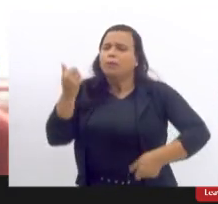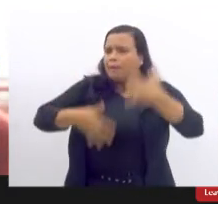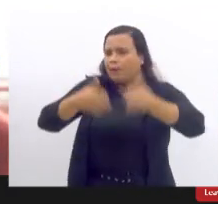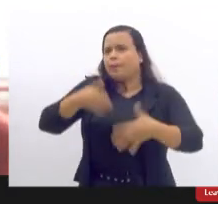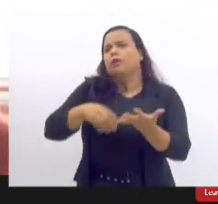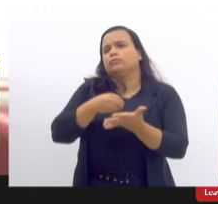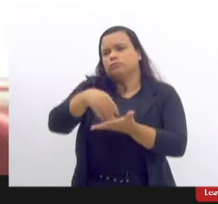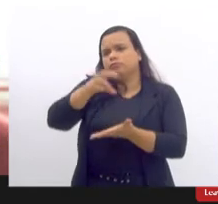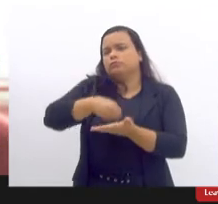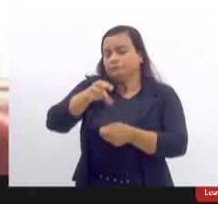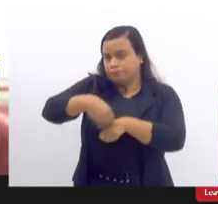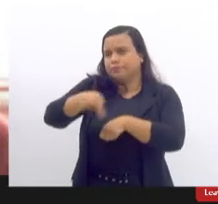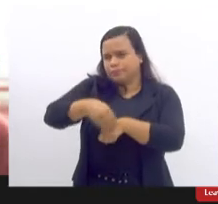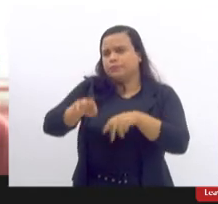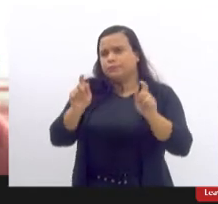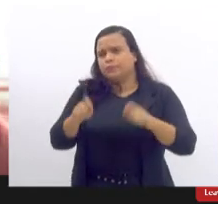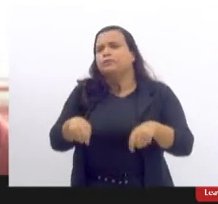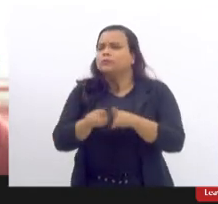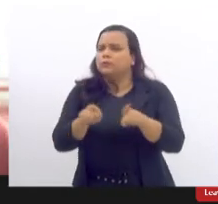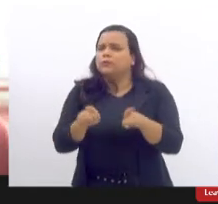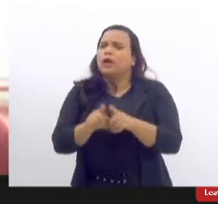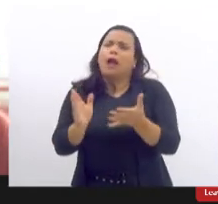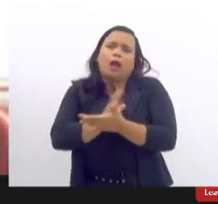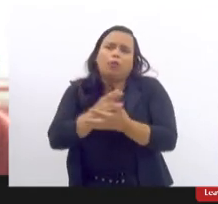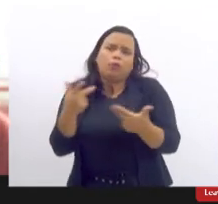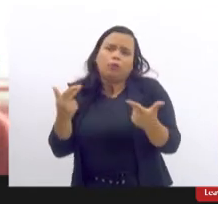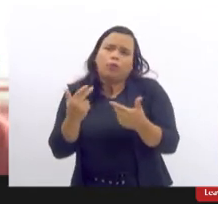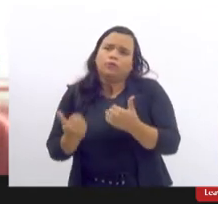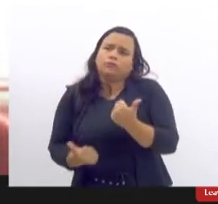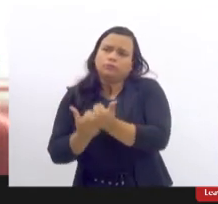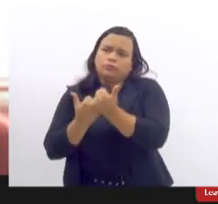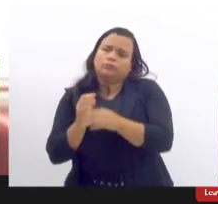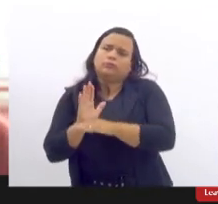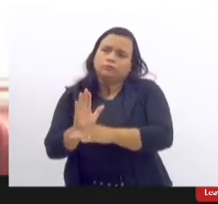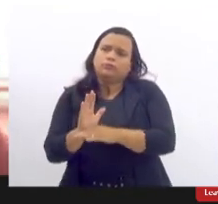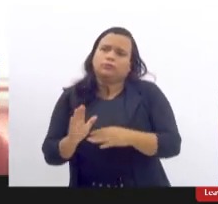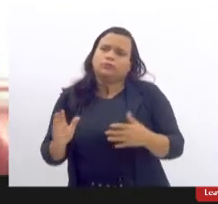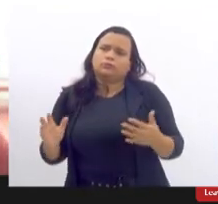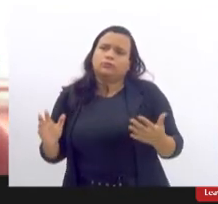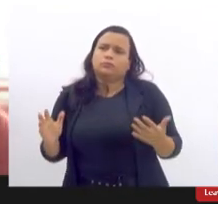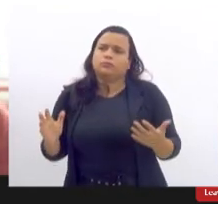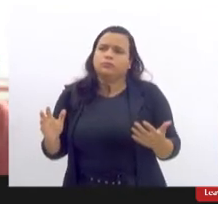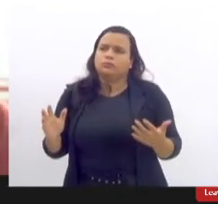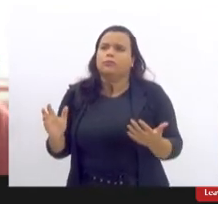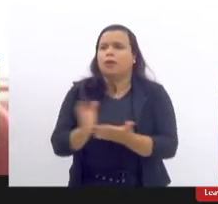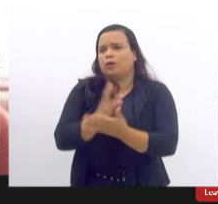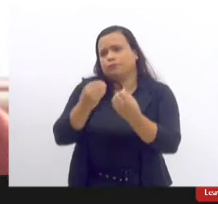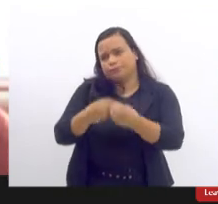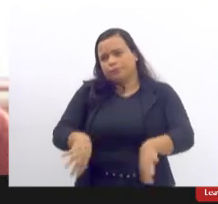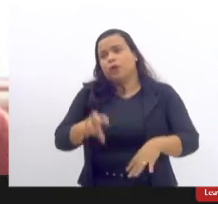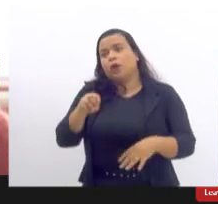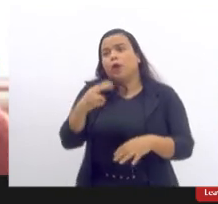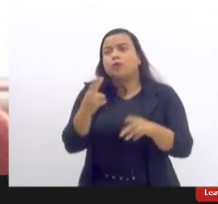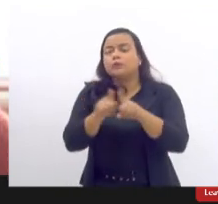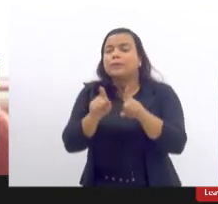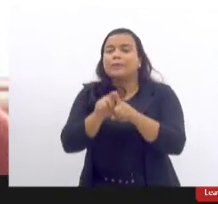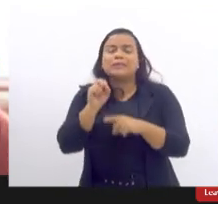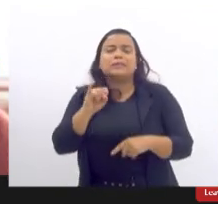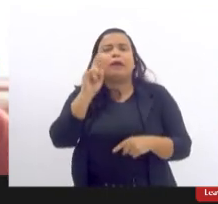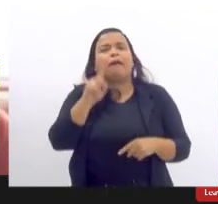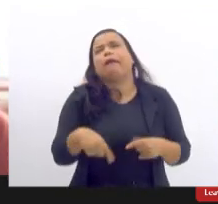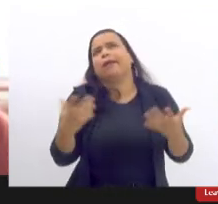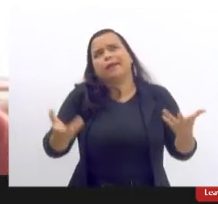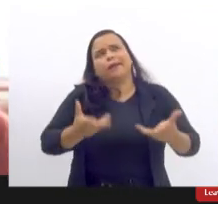alguma demanda decorrente de alguma violação ou se for um caso